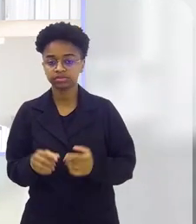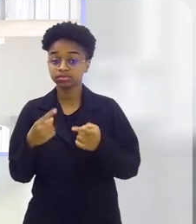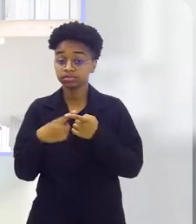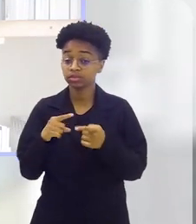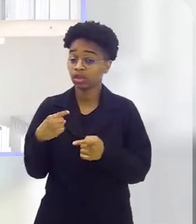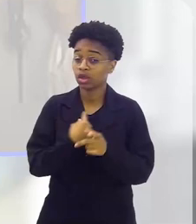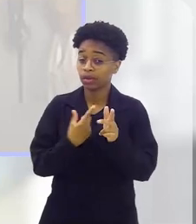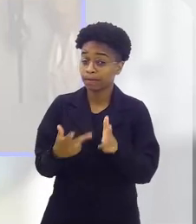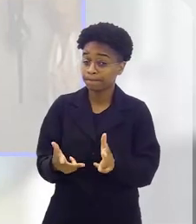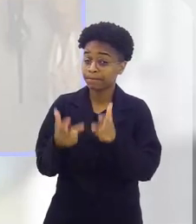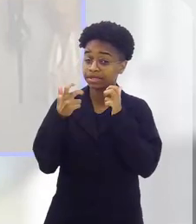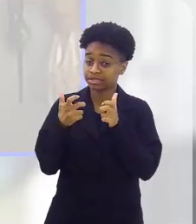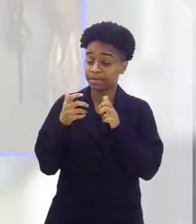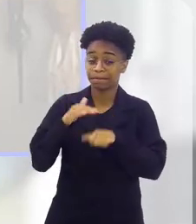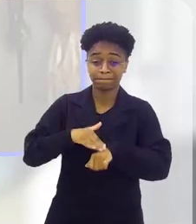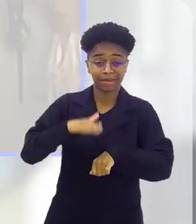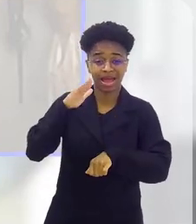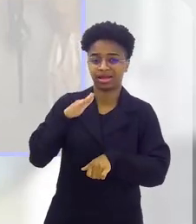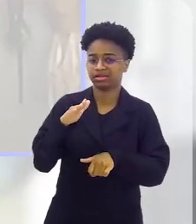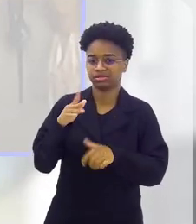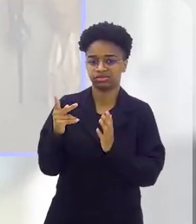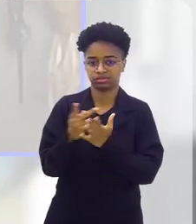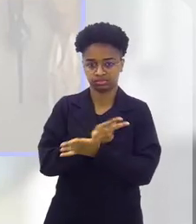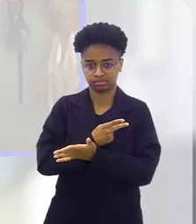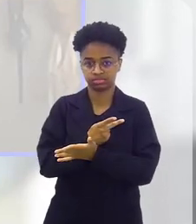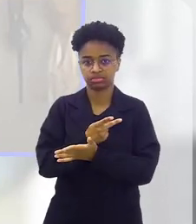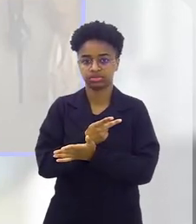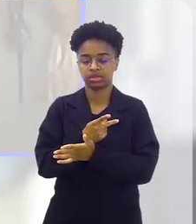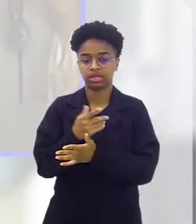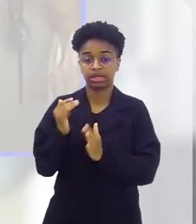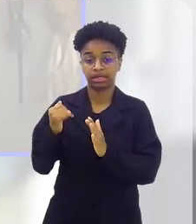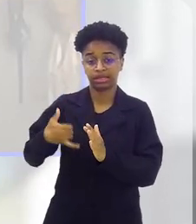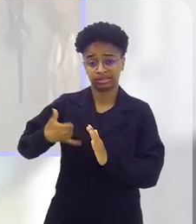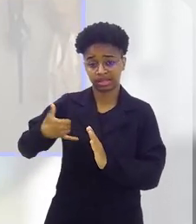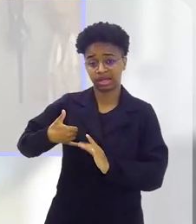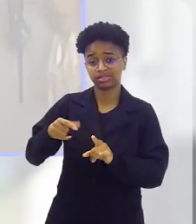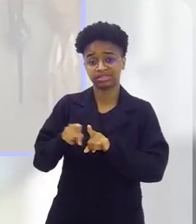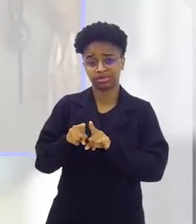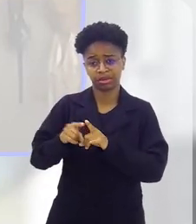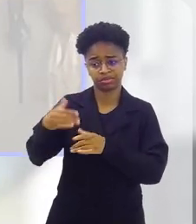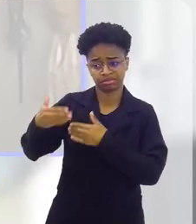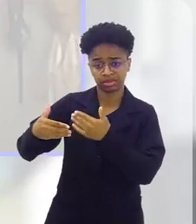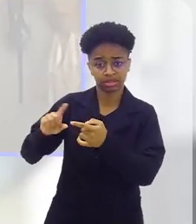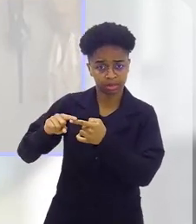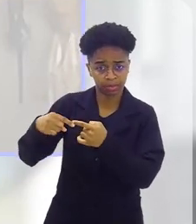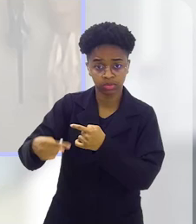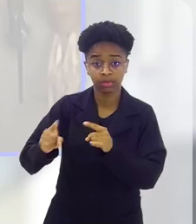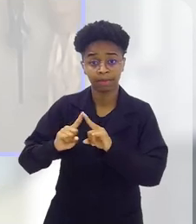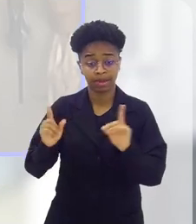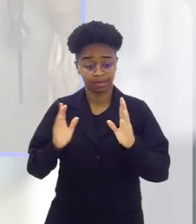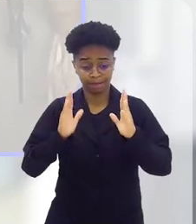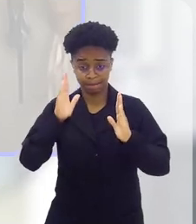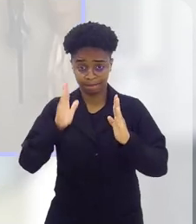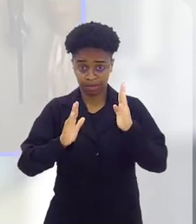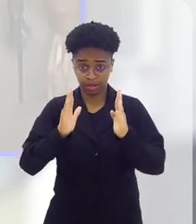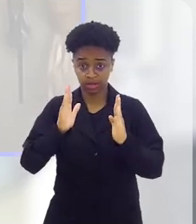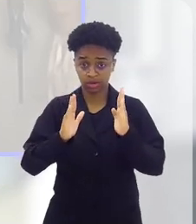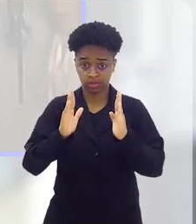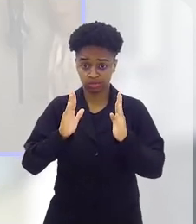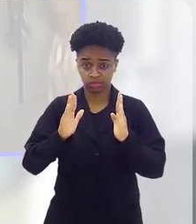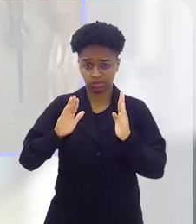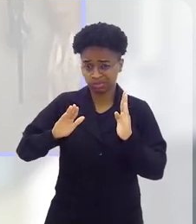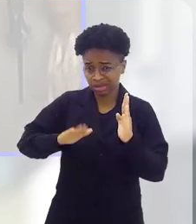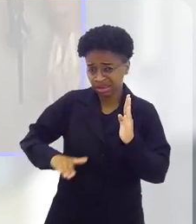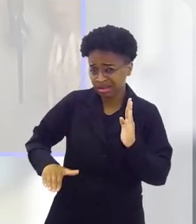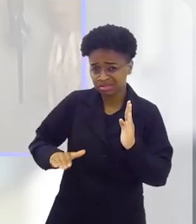com certeza. A gente vê cada vez mais, Priscila, assim, em idades até um pouquinho mais para frente, mas nessa idade